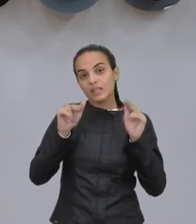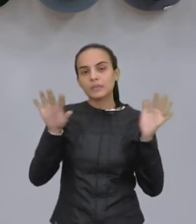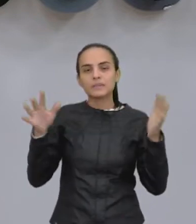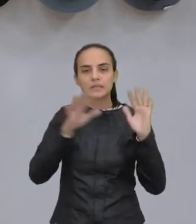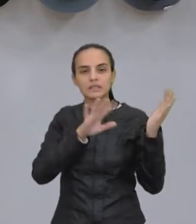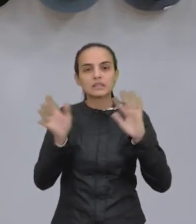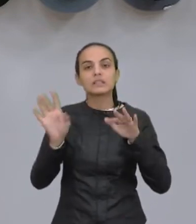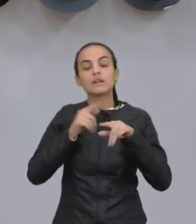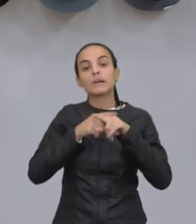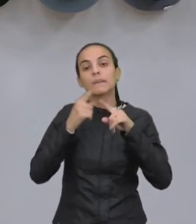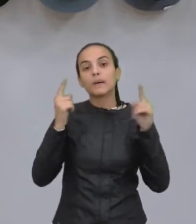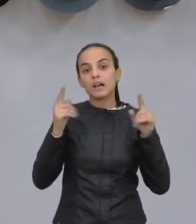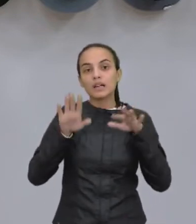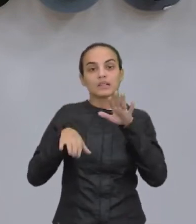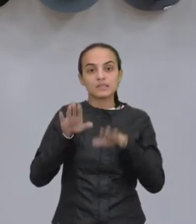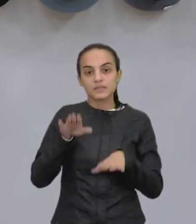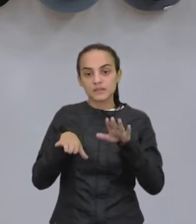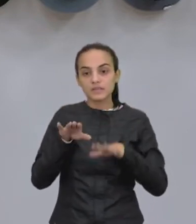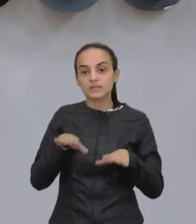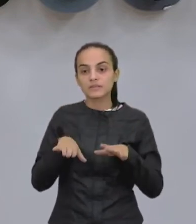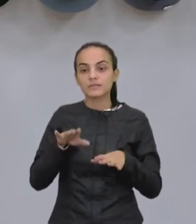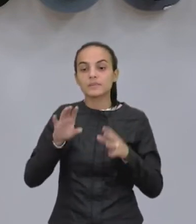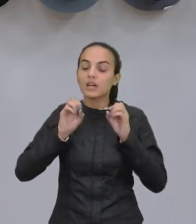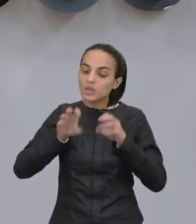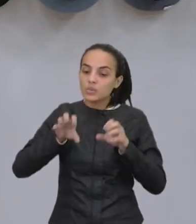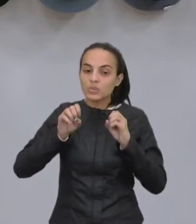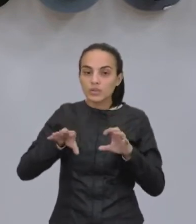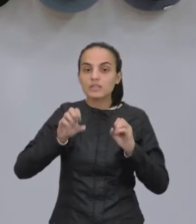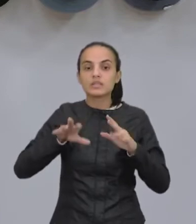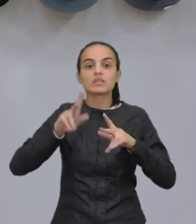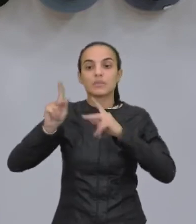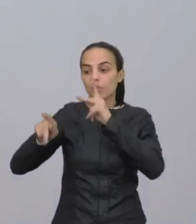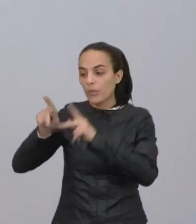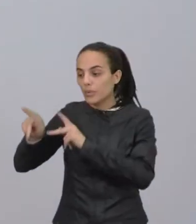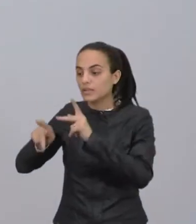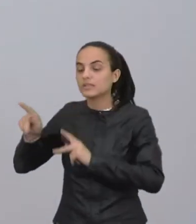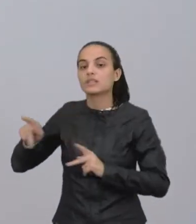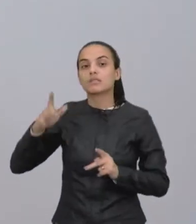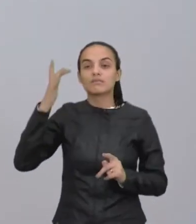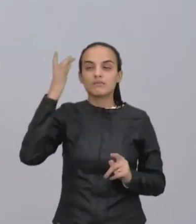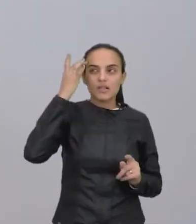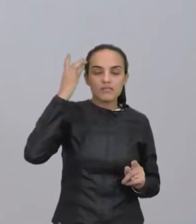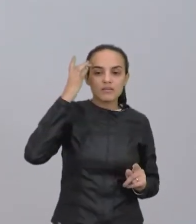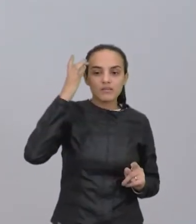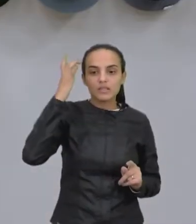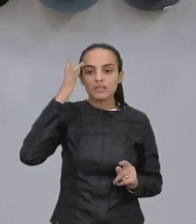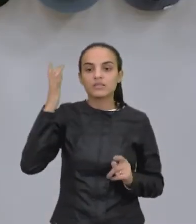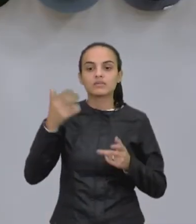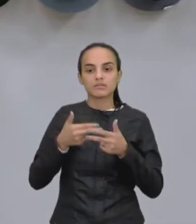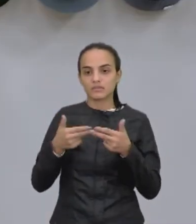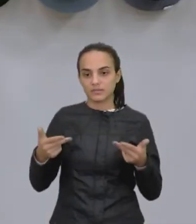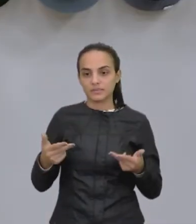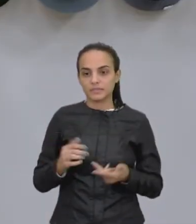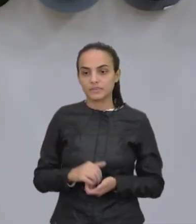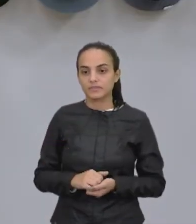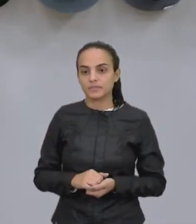muitas vezes a educação da população, a conscientização, né,